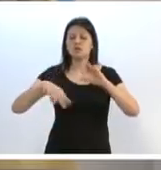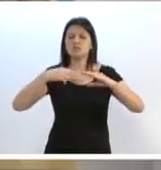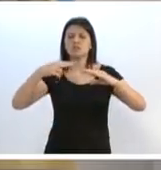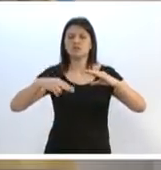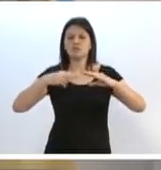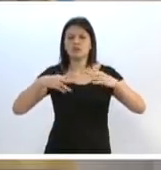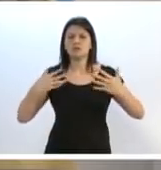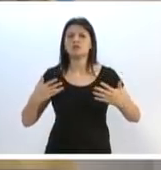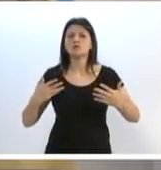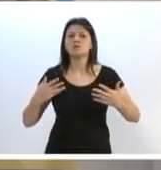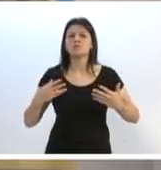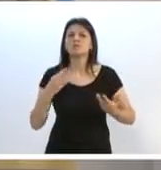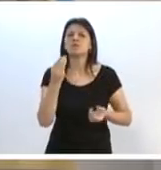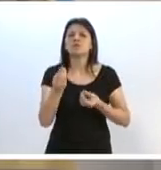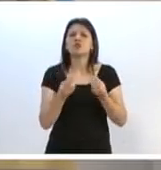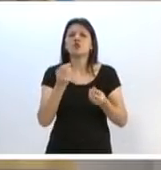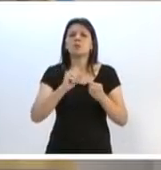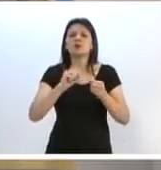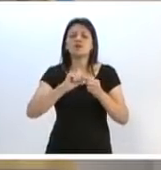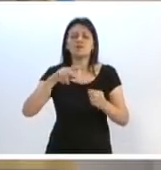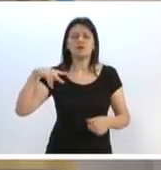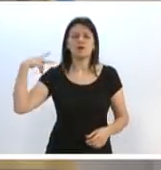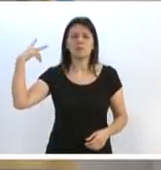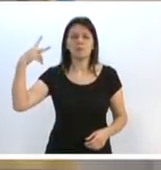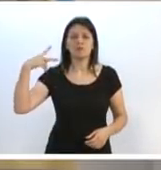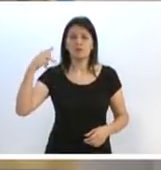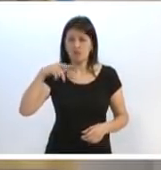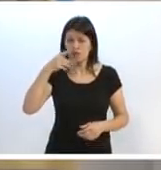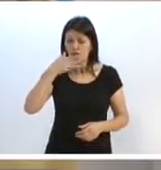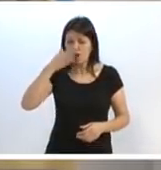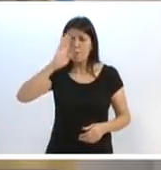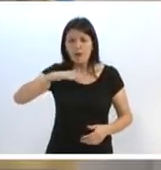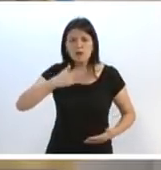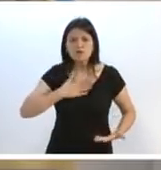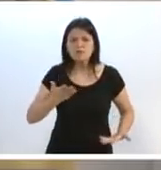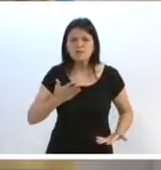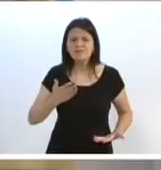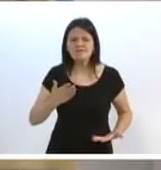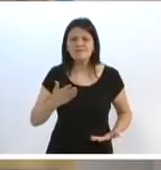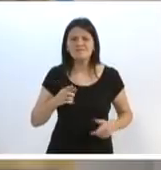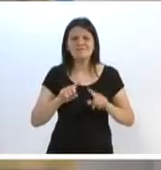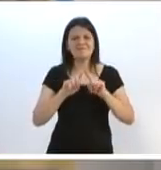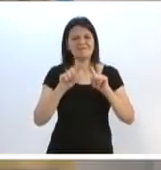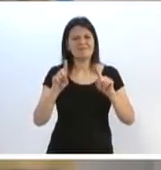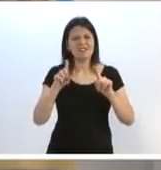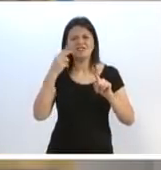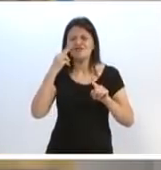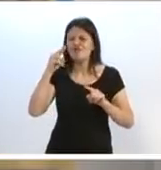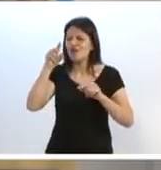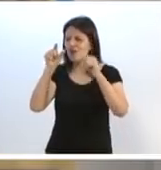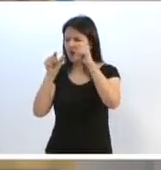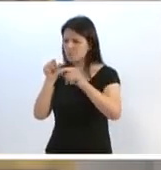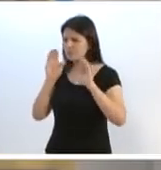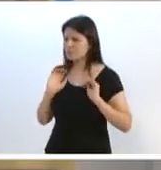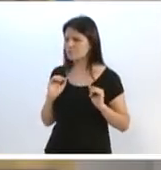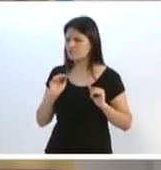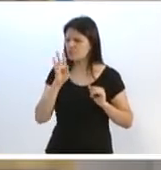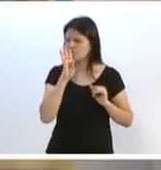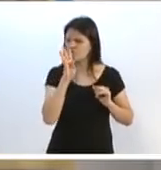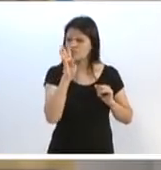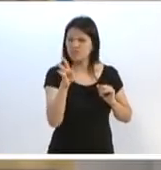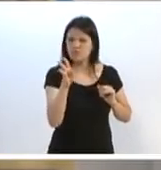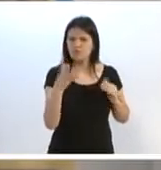como se faz política. Quer falar mal? Vamos falar mal. Só que eu vou falar olhando para as pessoas. Eu vou